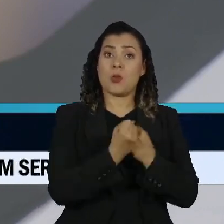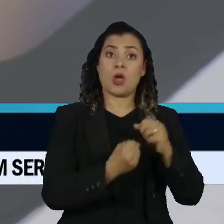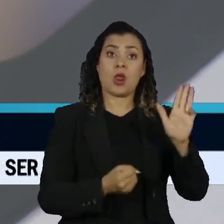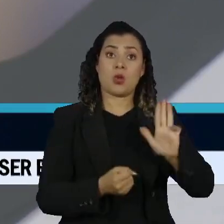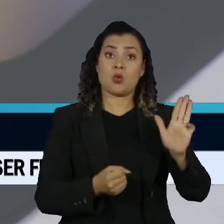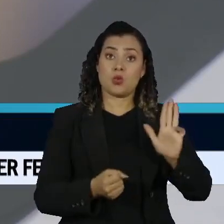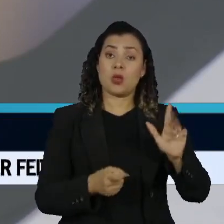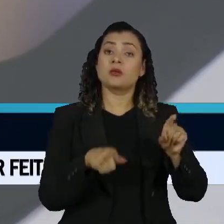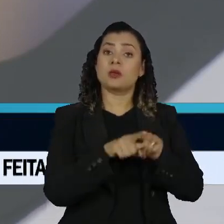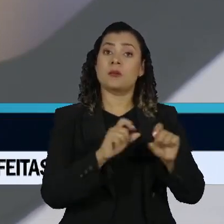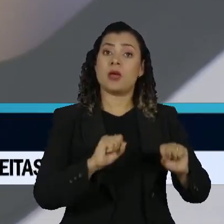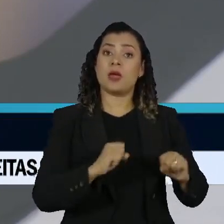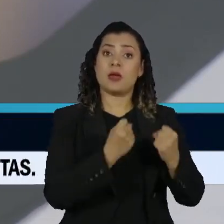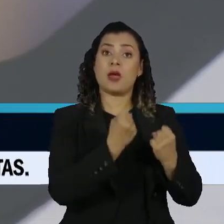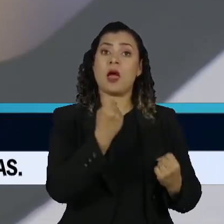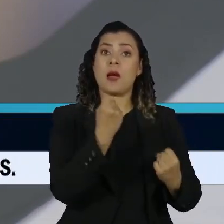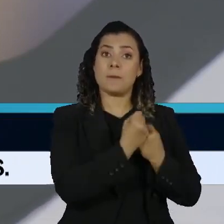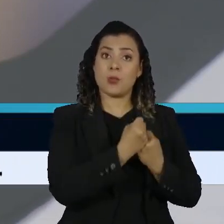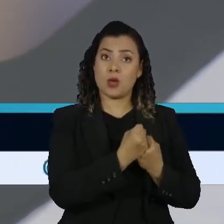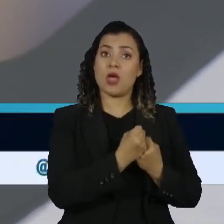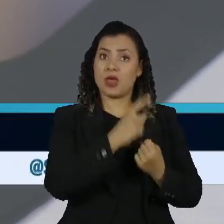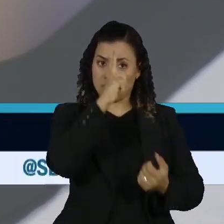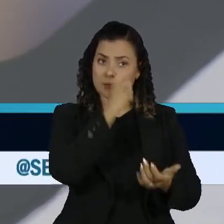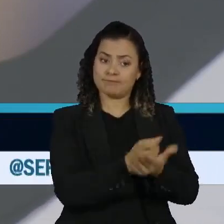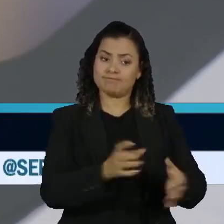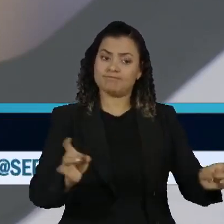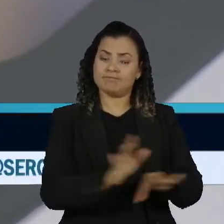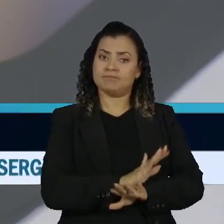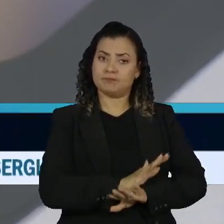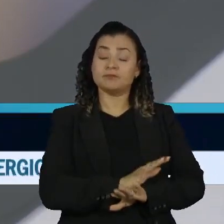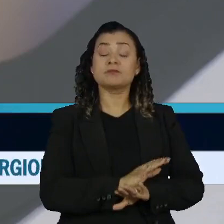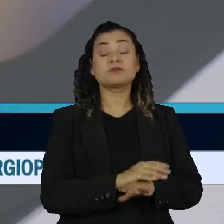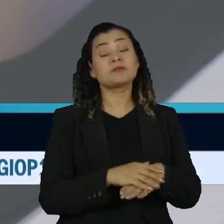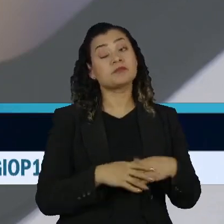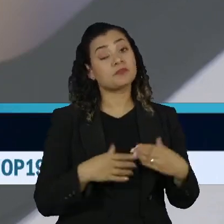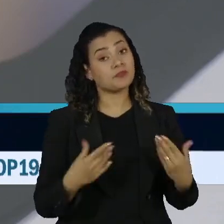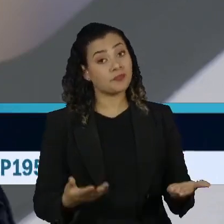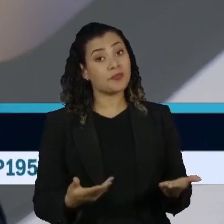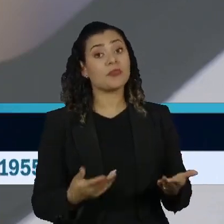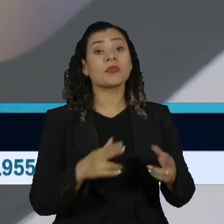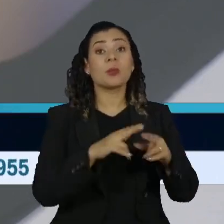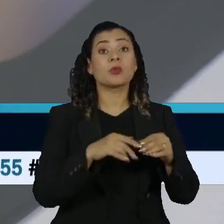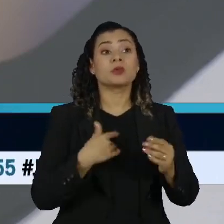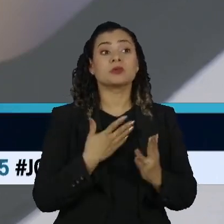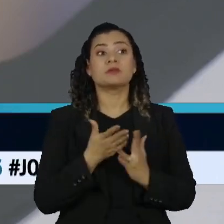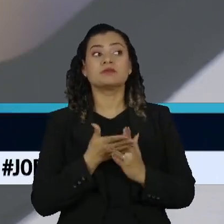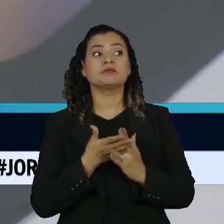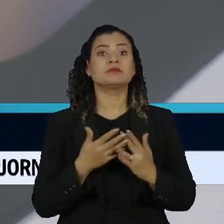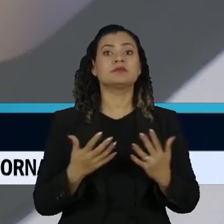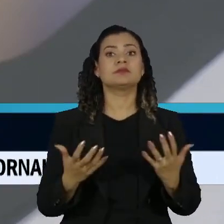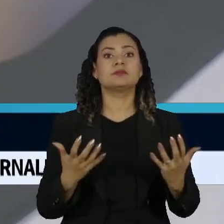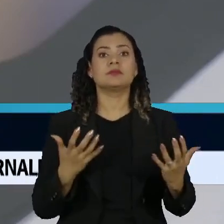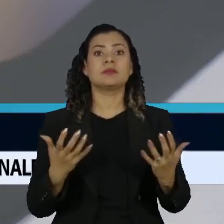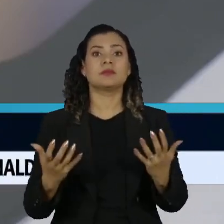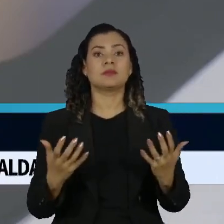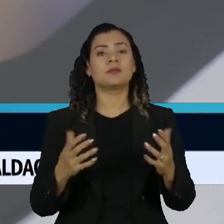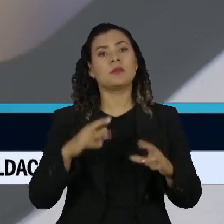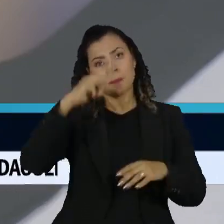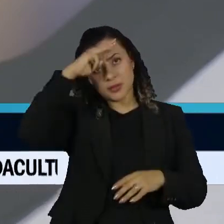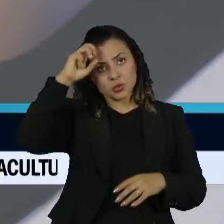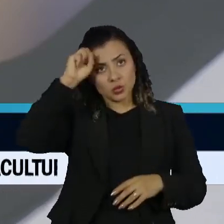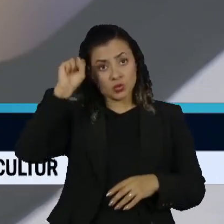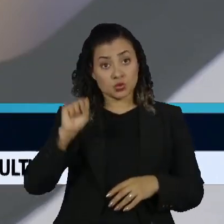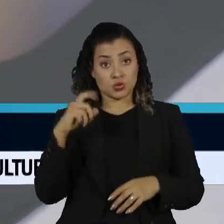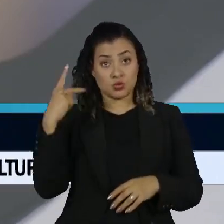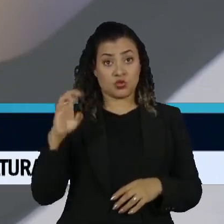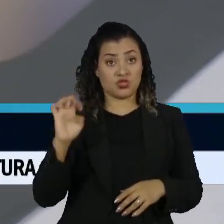e apoiá-lo de maneira enfática, decidida e com isso ela ficou meio sem ambiente em Mato Grosso do Sul, que é